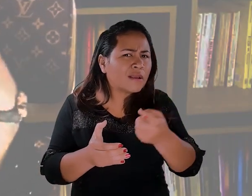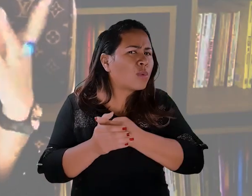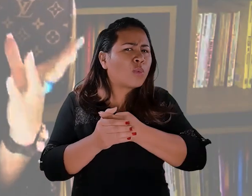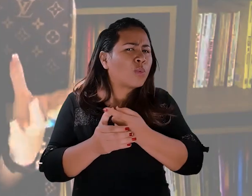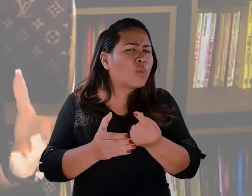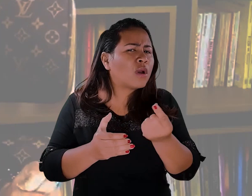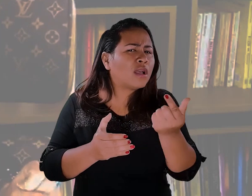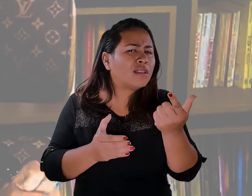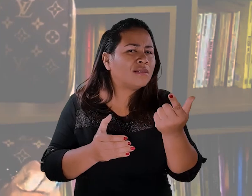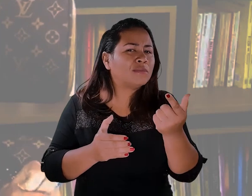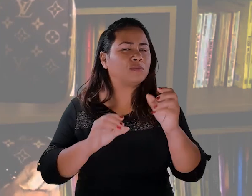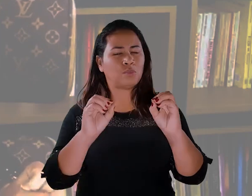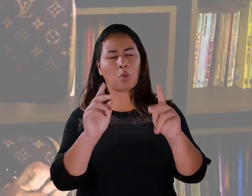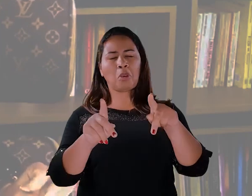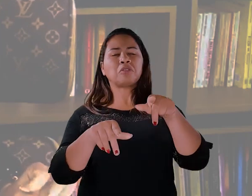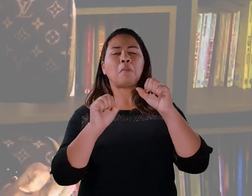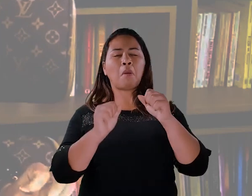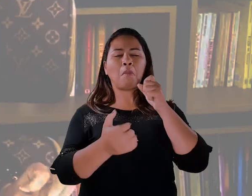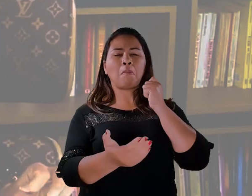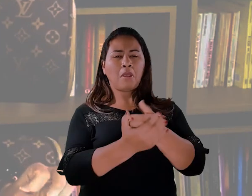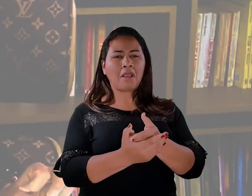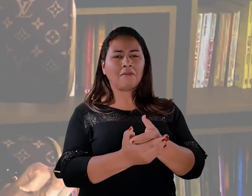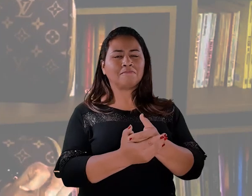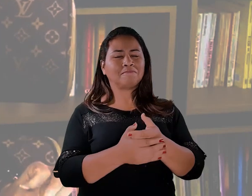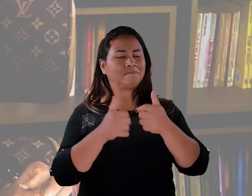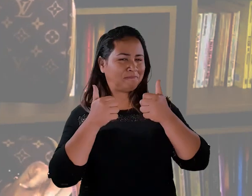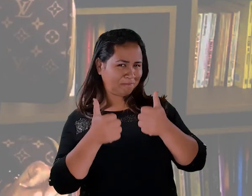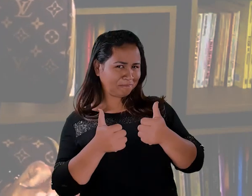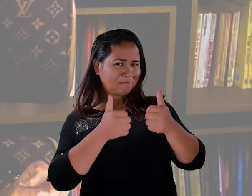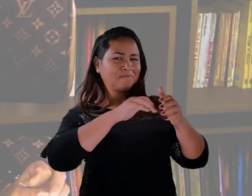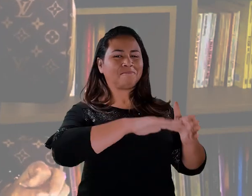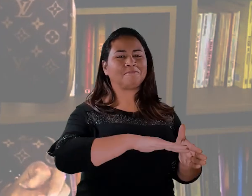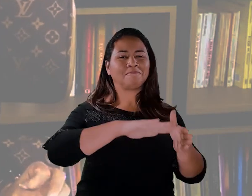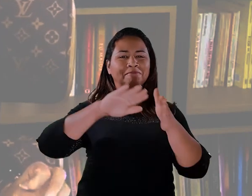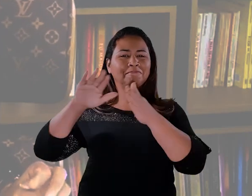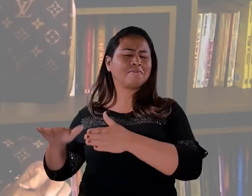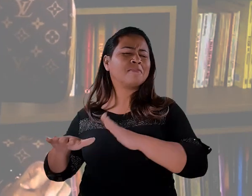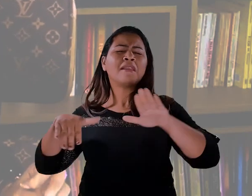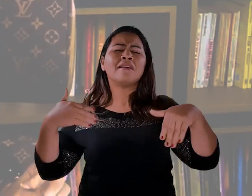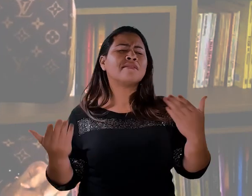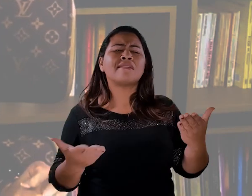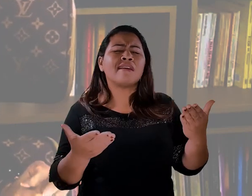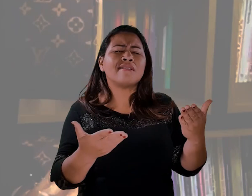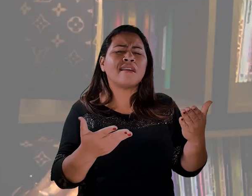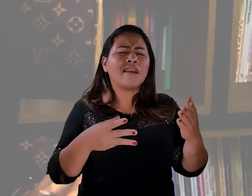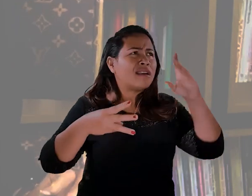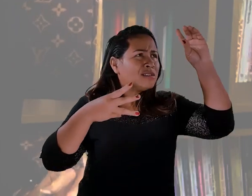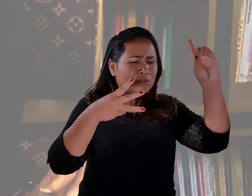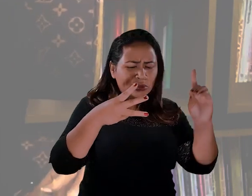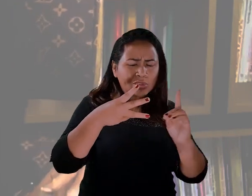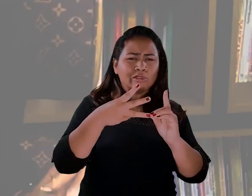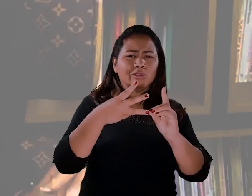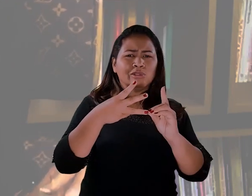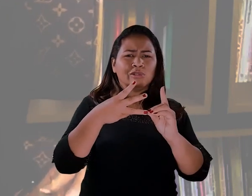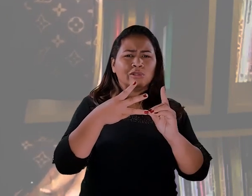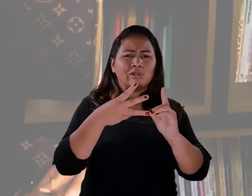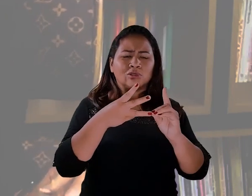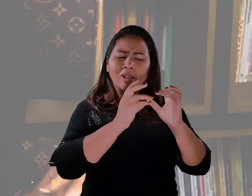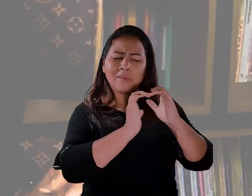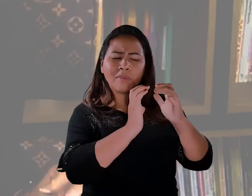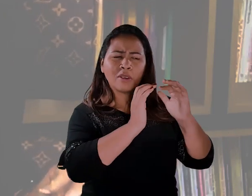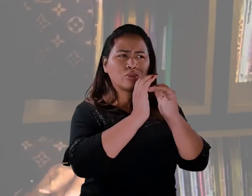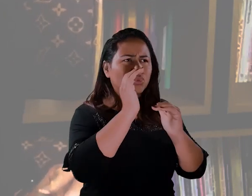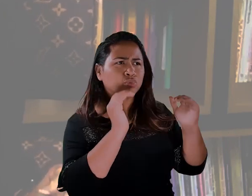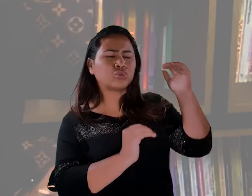ele é da mente cósmica, a mente superior, que é Deus. É Deus, o universo. E essa engrenagem do